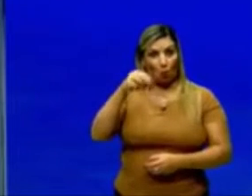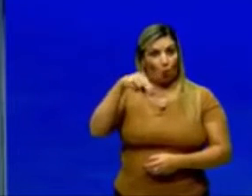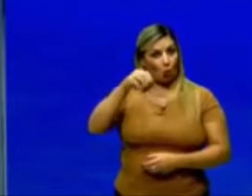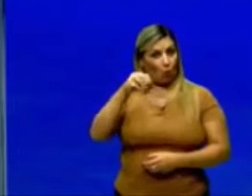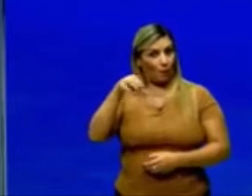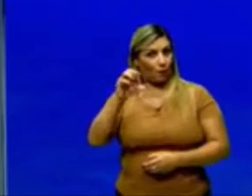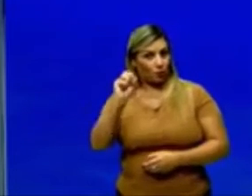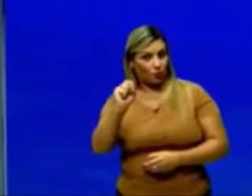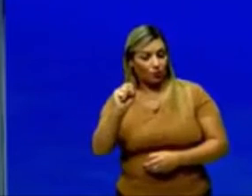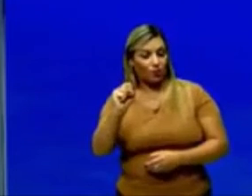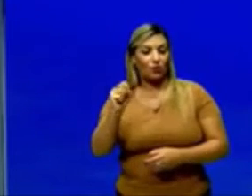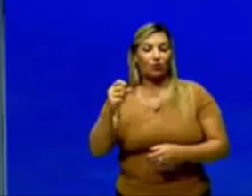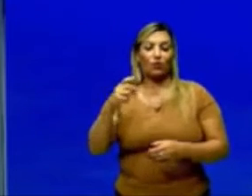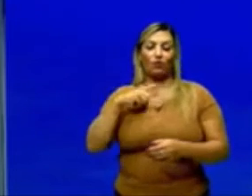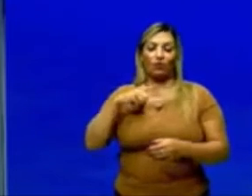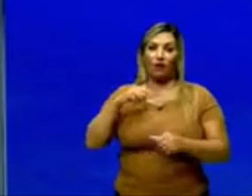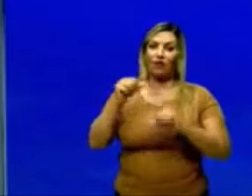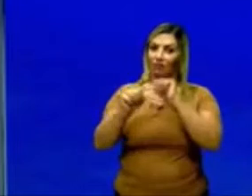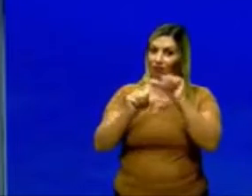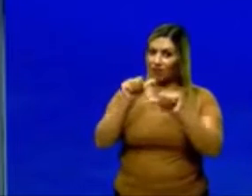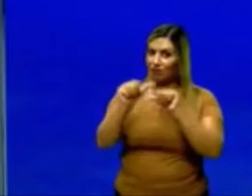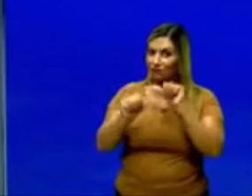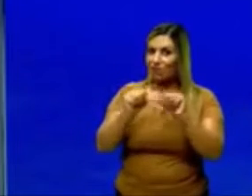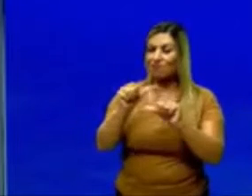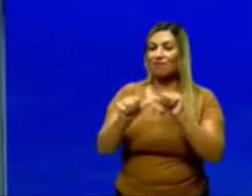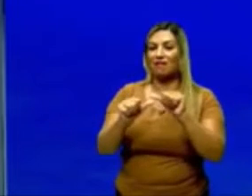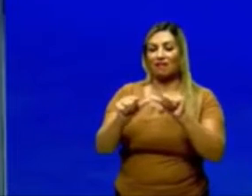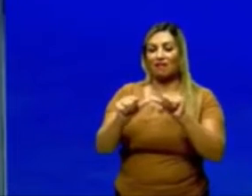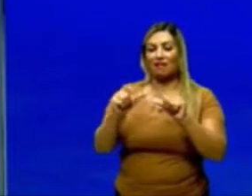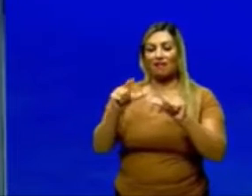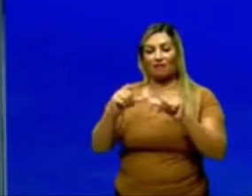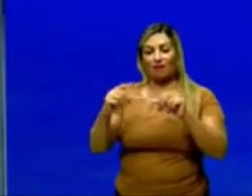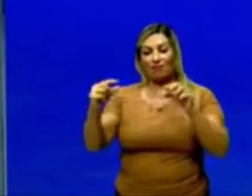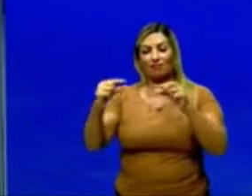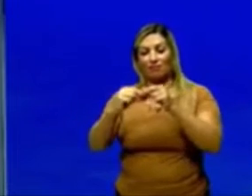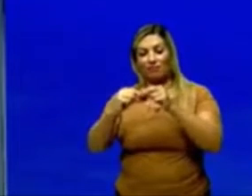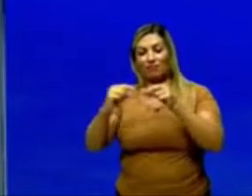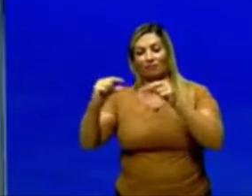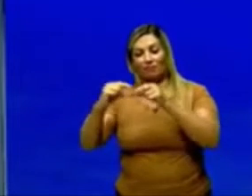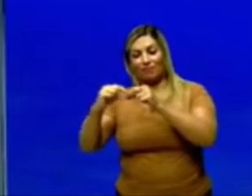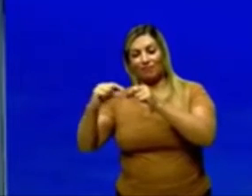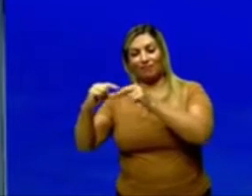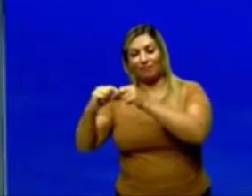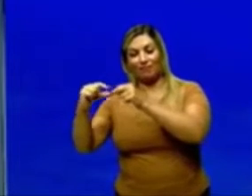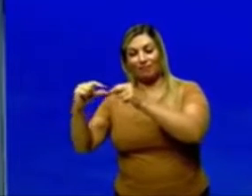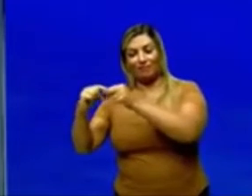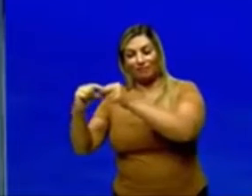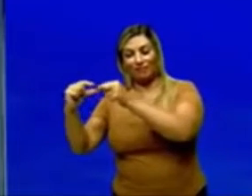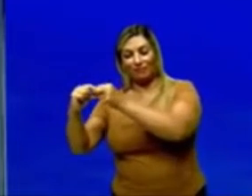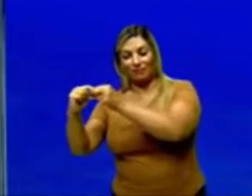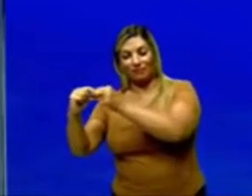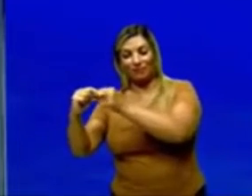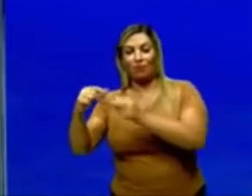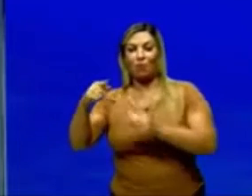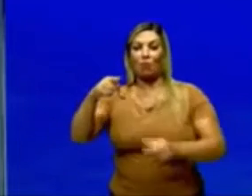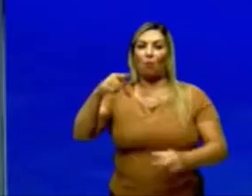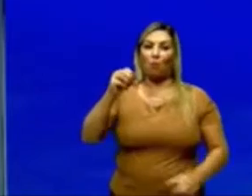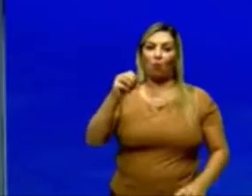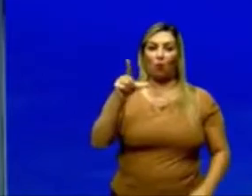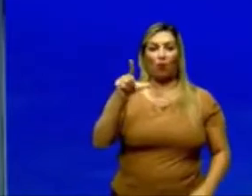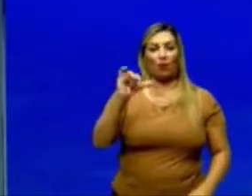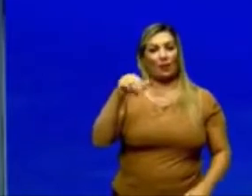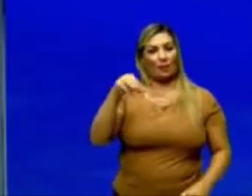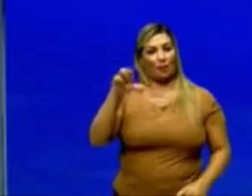vai sofrer modificações e vai se unir uns aos outros formando polímeros, ok?